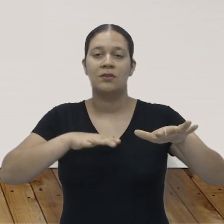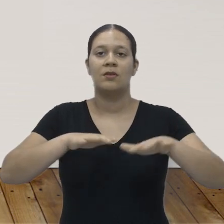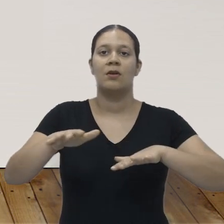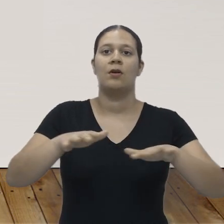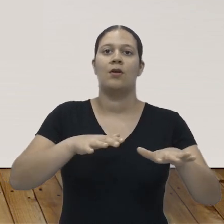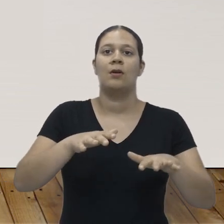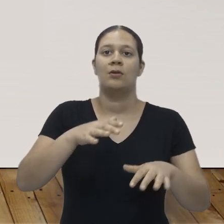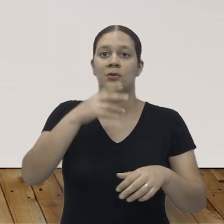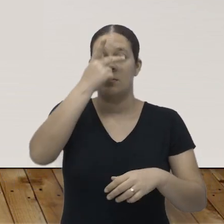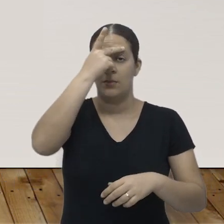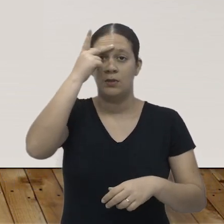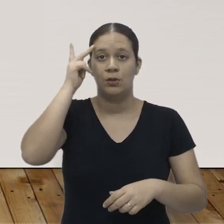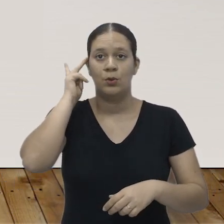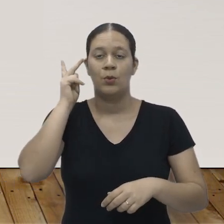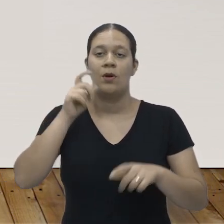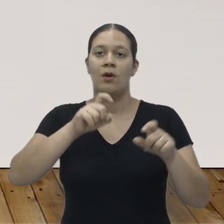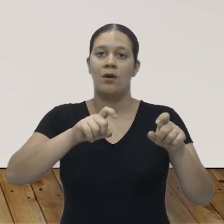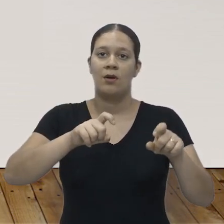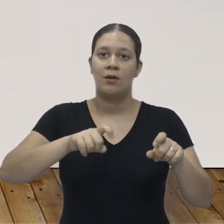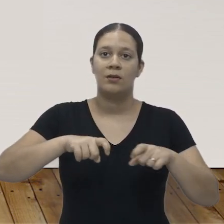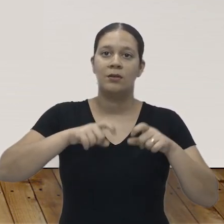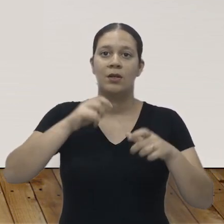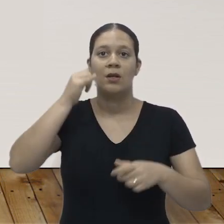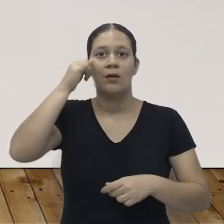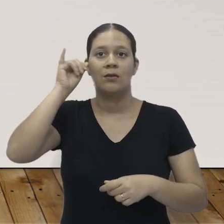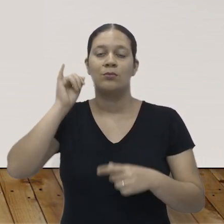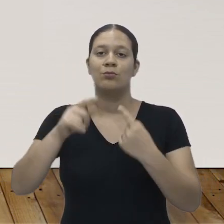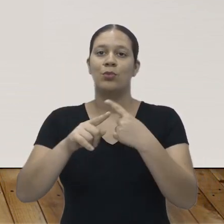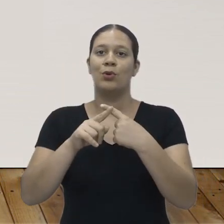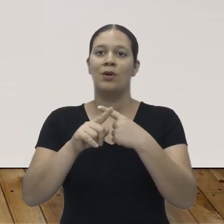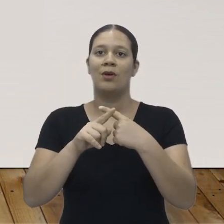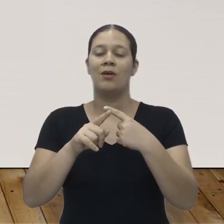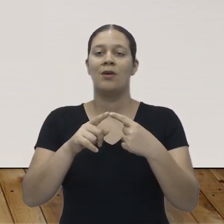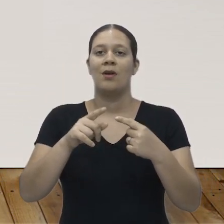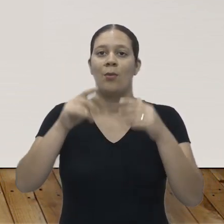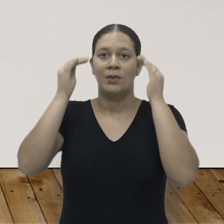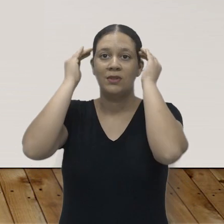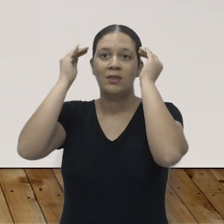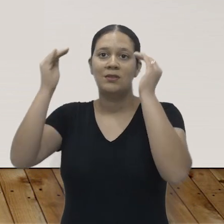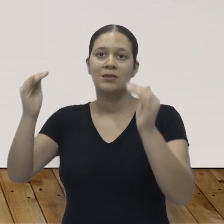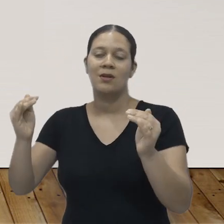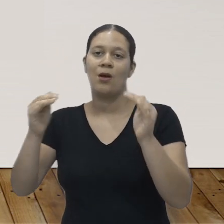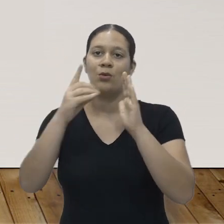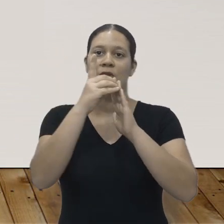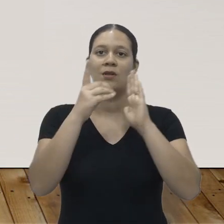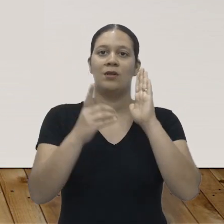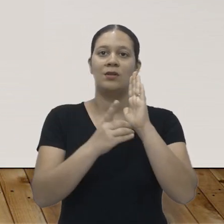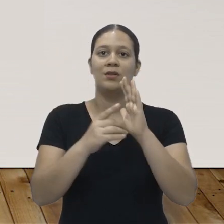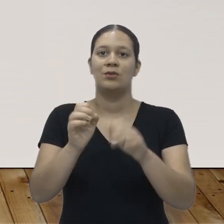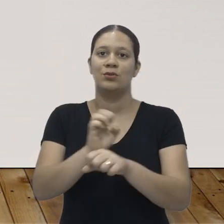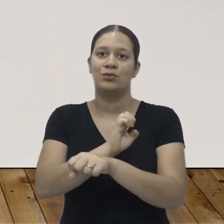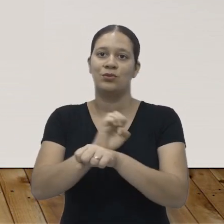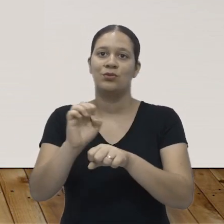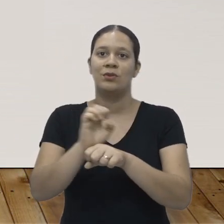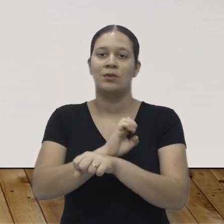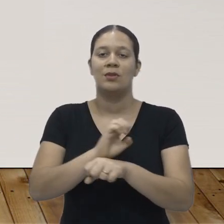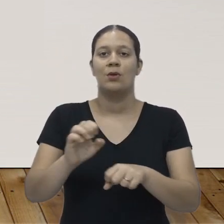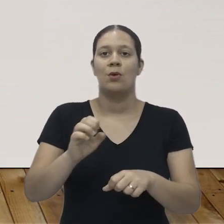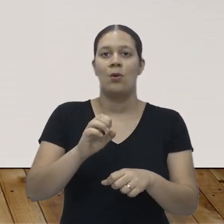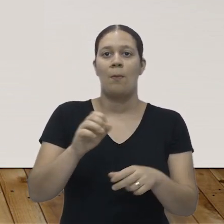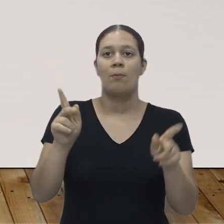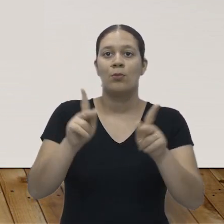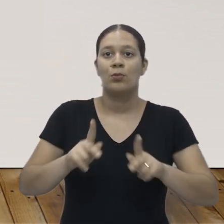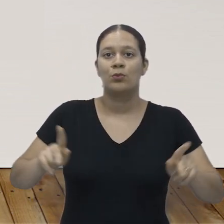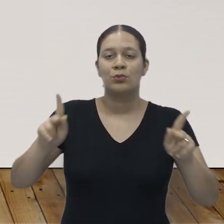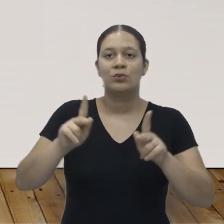feira de gado de Caruaru foi suspensa, respeitando o decreto estadual que proíbe eventos de qualquer natureza com público